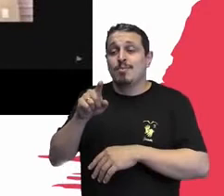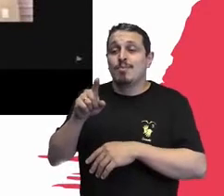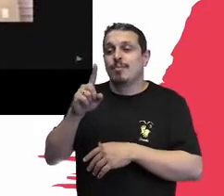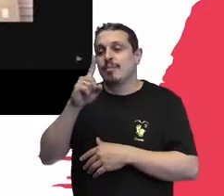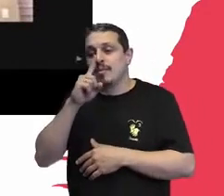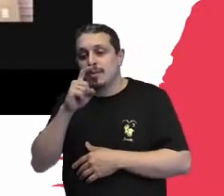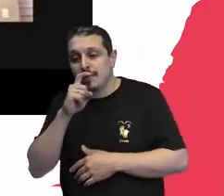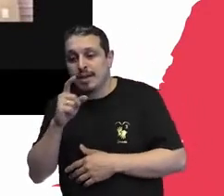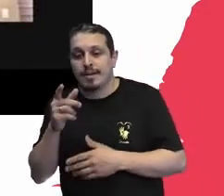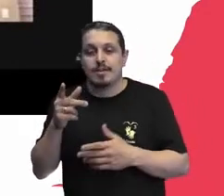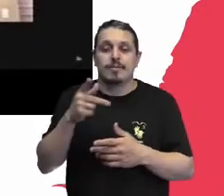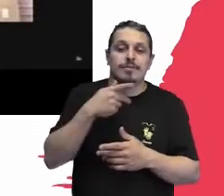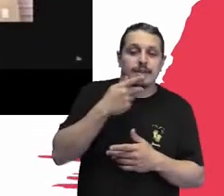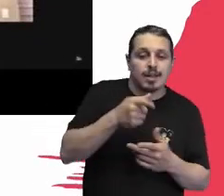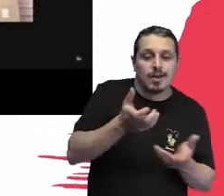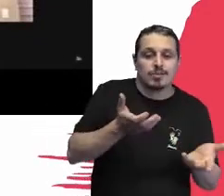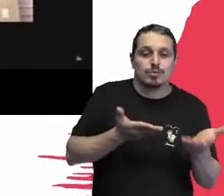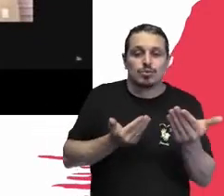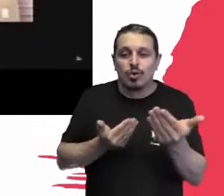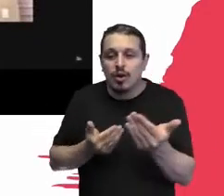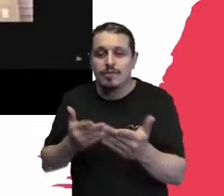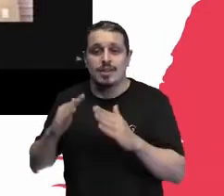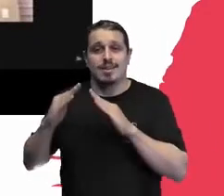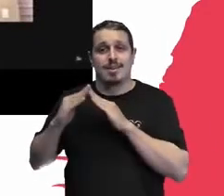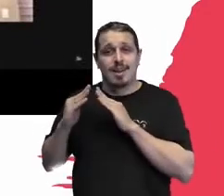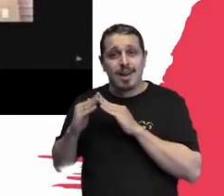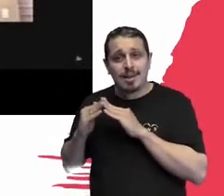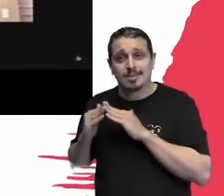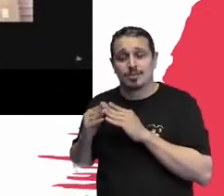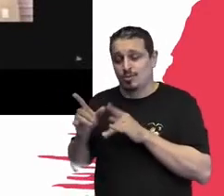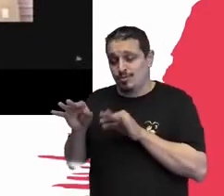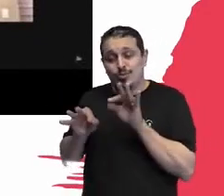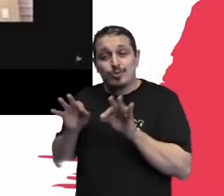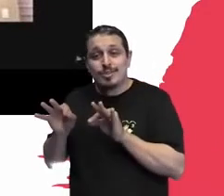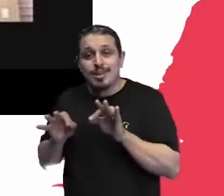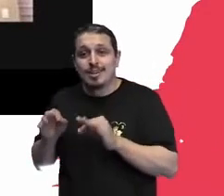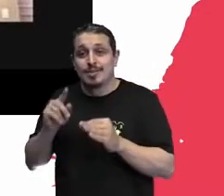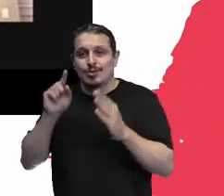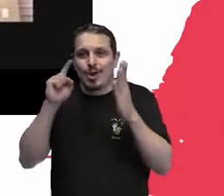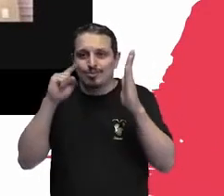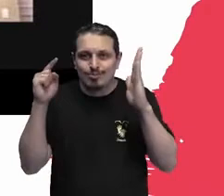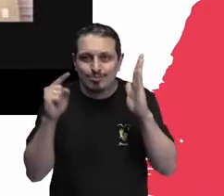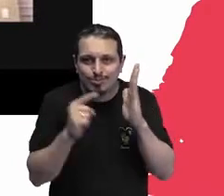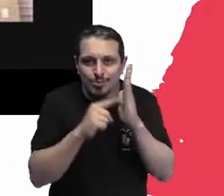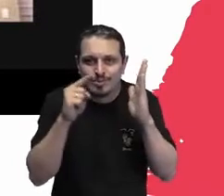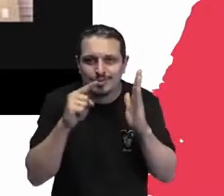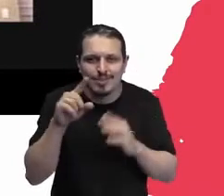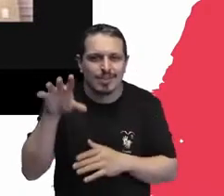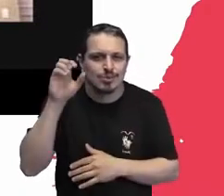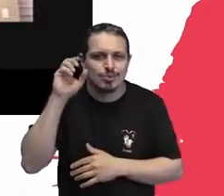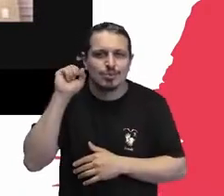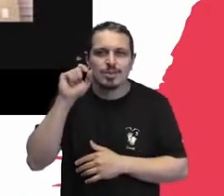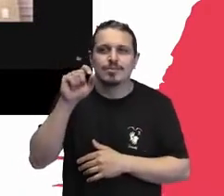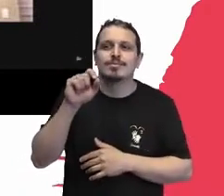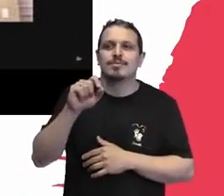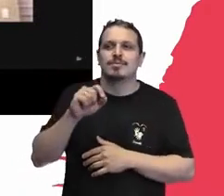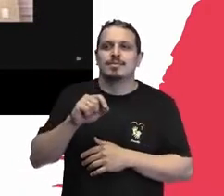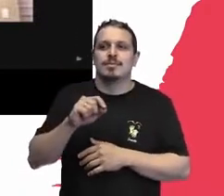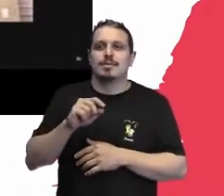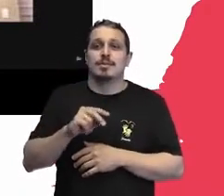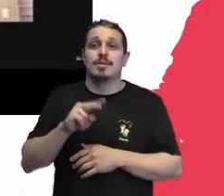é, os nossos jovens, futuros moradores, e se você puder clicar em cima dessa imagem, a gente vai ouvi-los um pouco, são dois minutinhos,